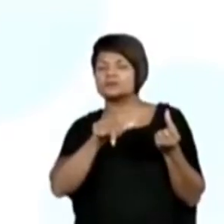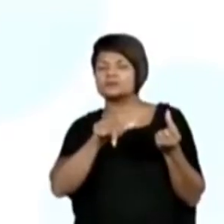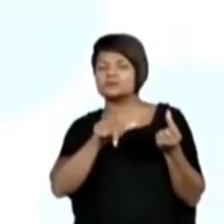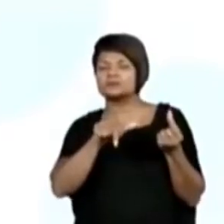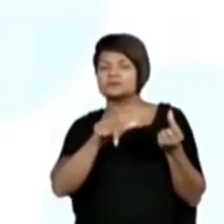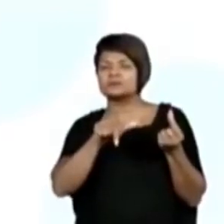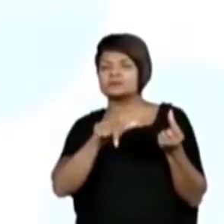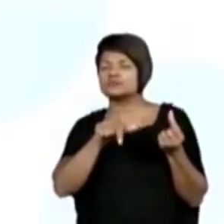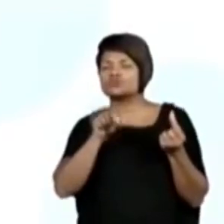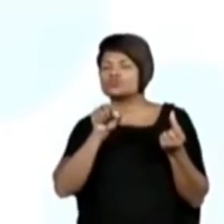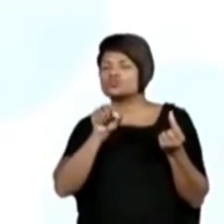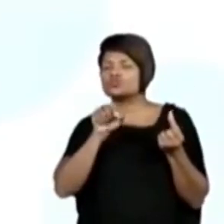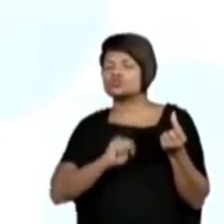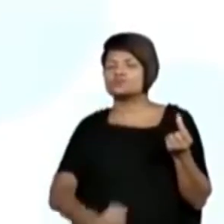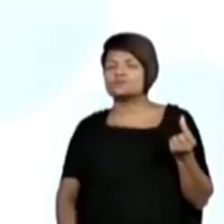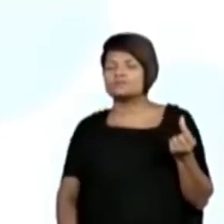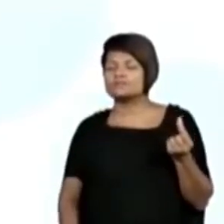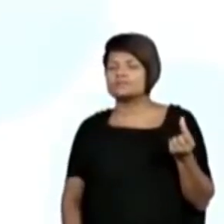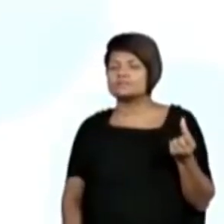36?